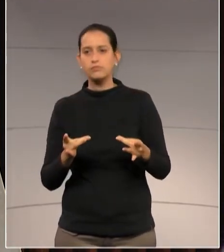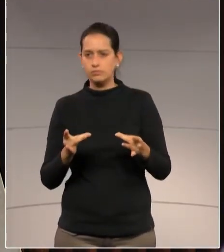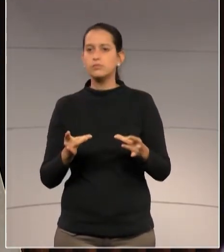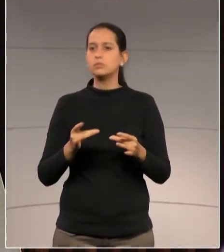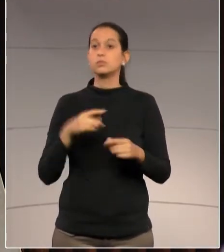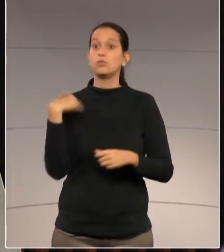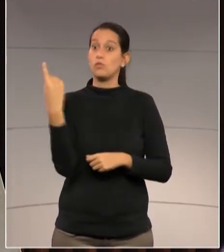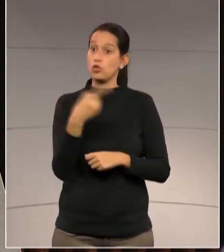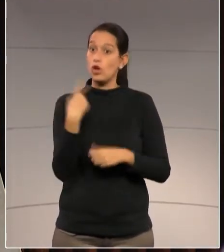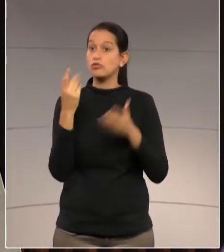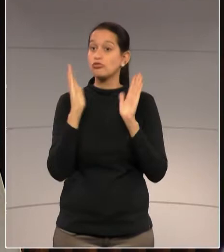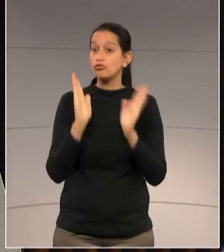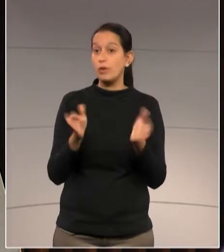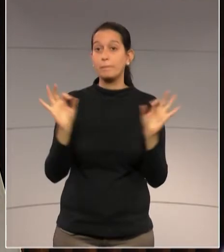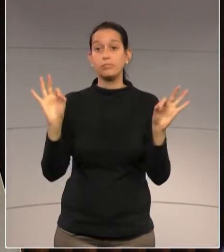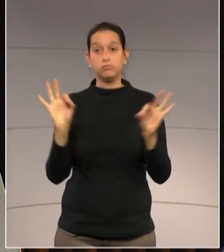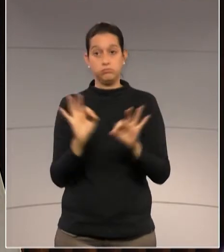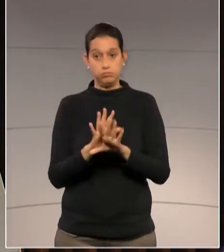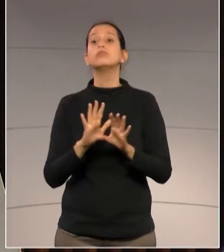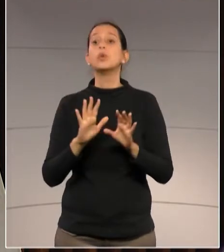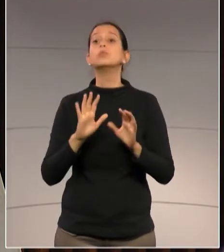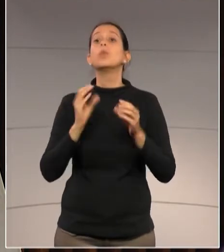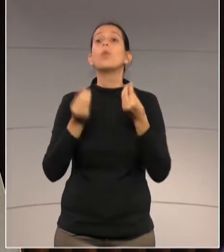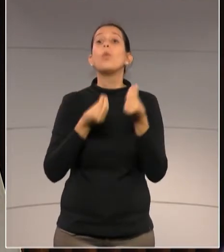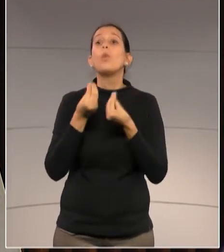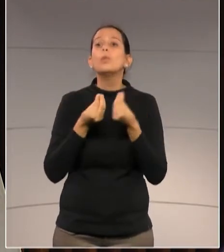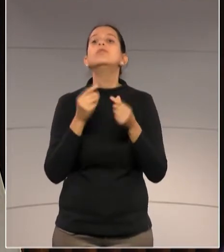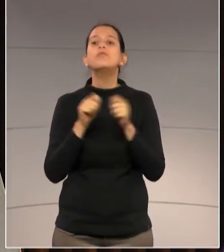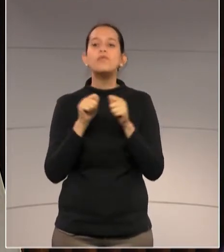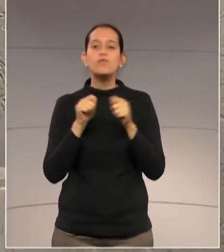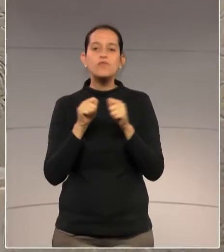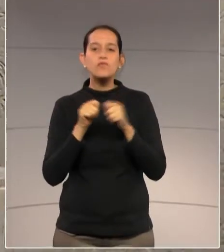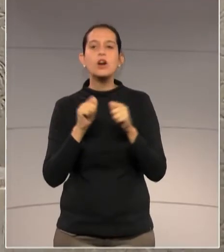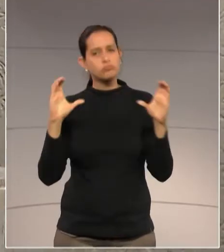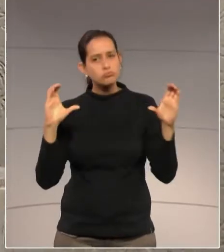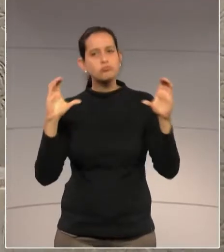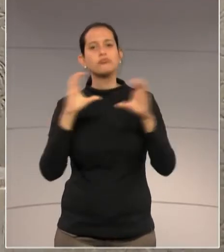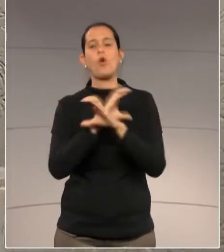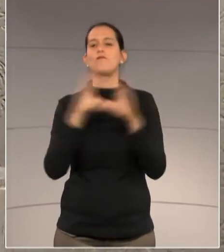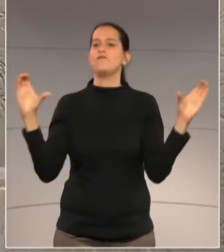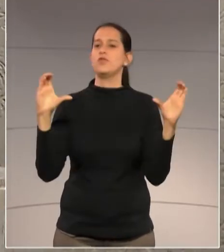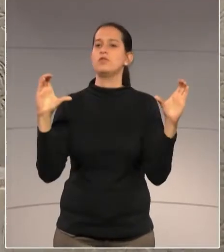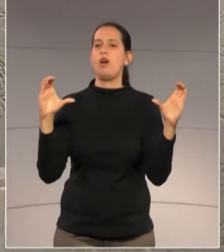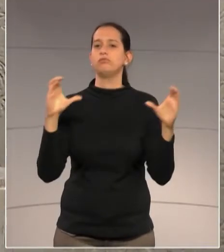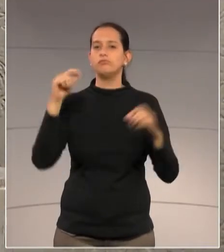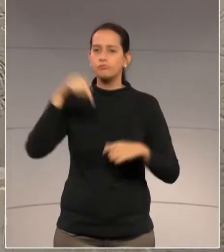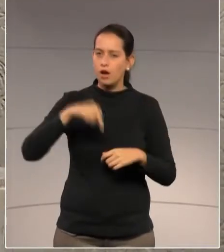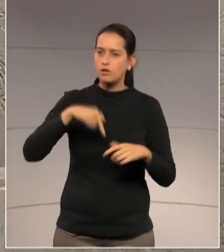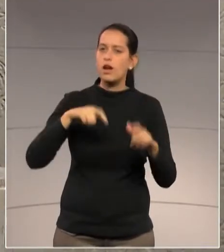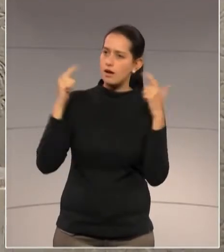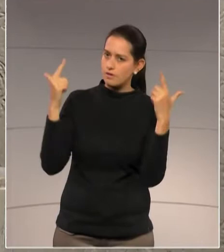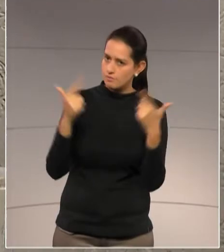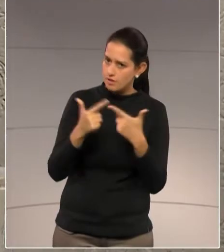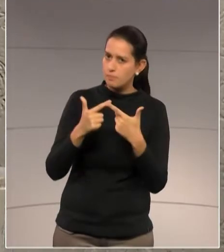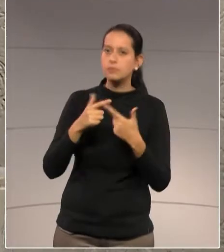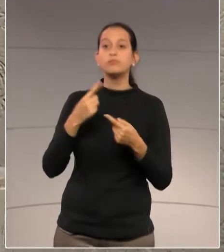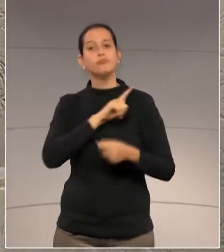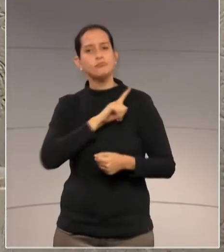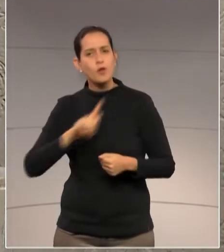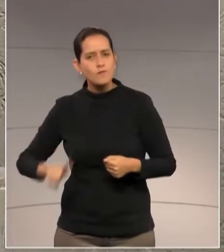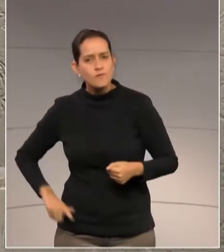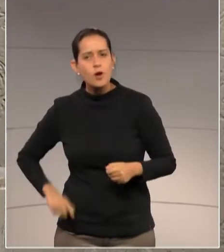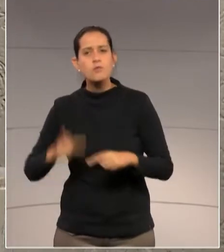autorização legislativa, um voto de confiança, nós da Assembleia Legislativa, para que o governador Ratinho Júnior vai buscar